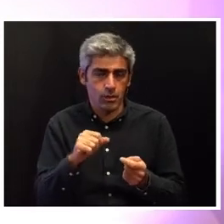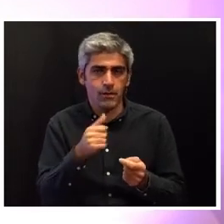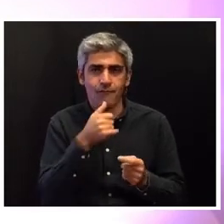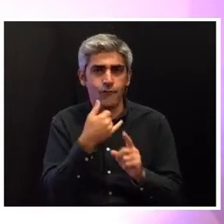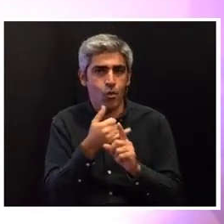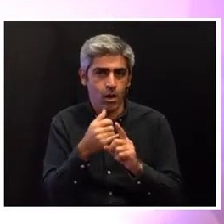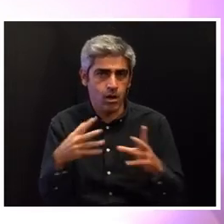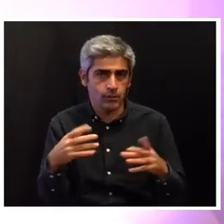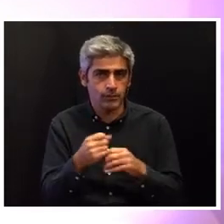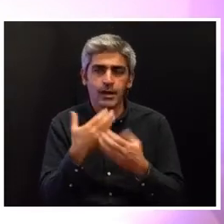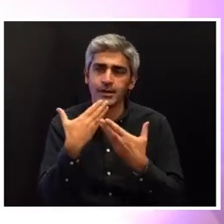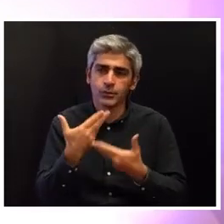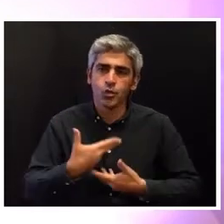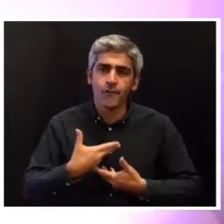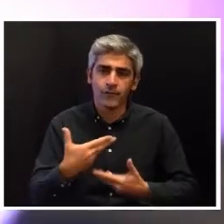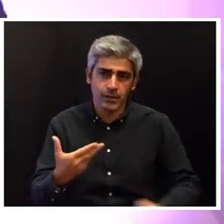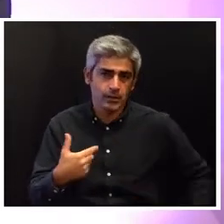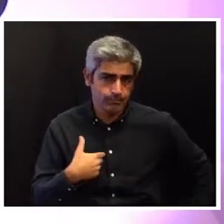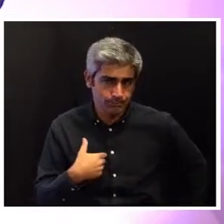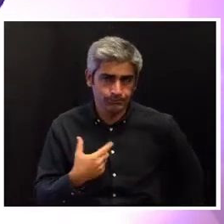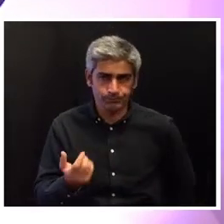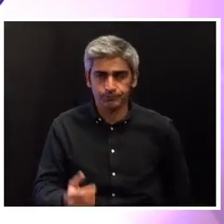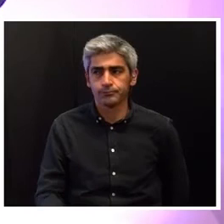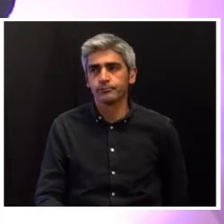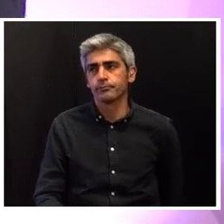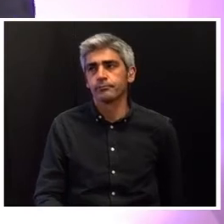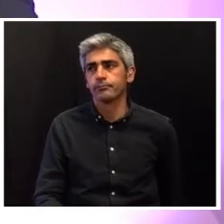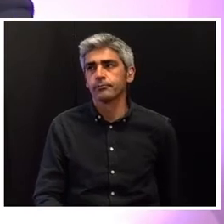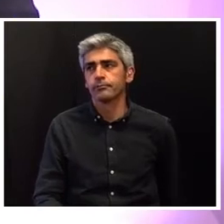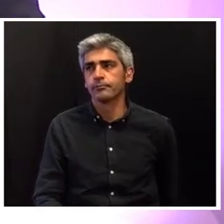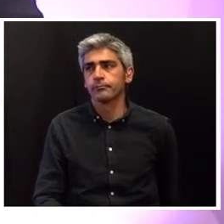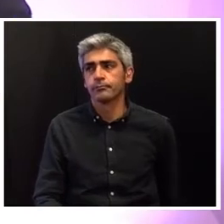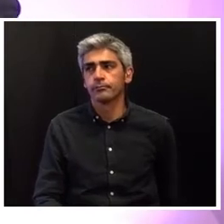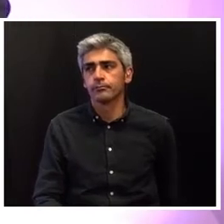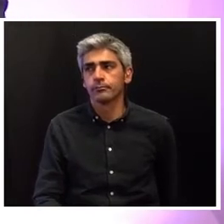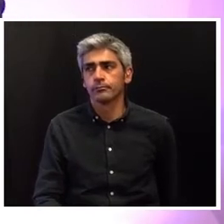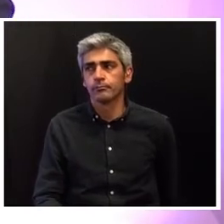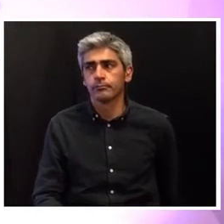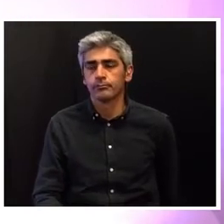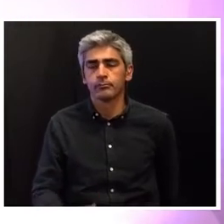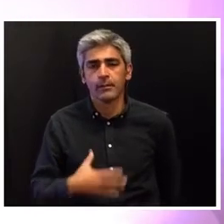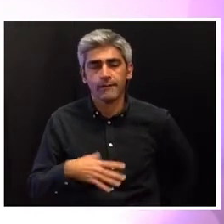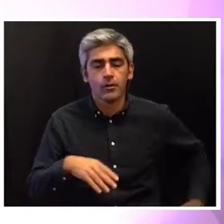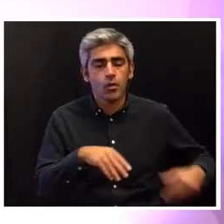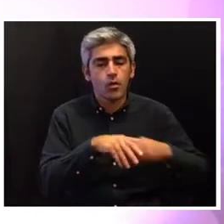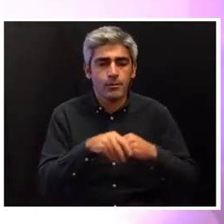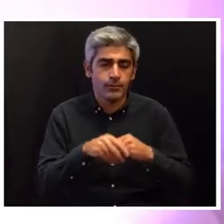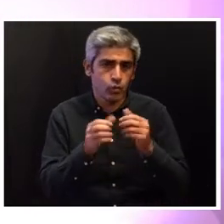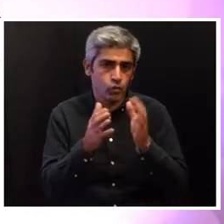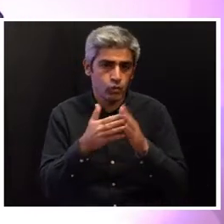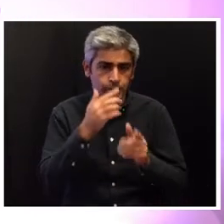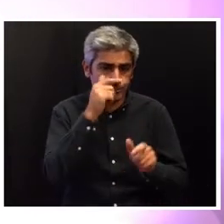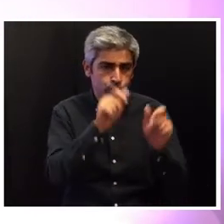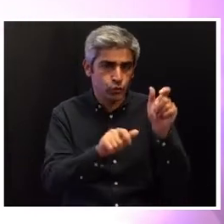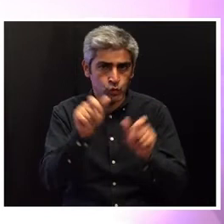e agradecer o convite que me foi formulado, e cumprimento todas as pessoas presentes, aqui